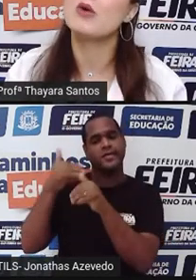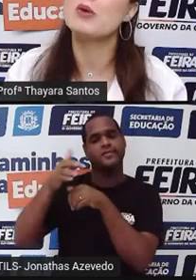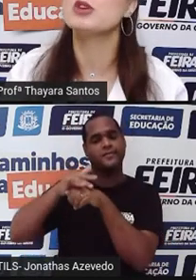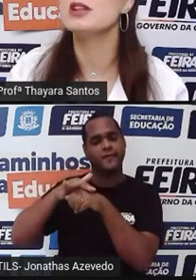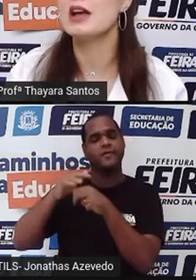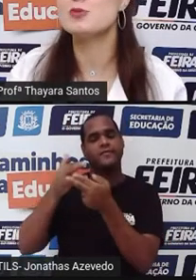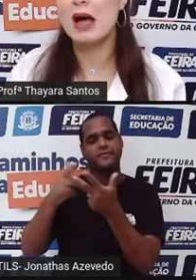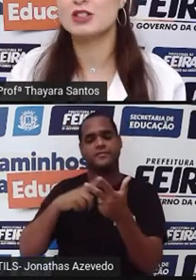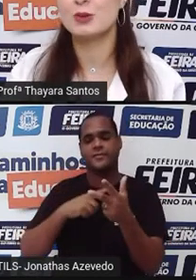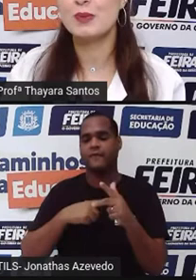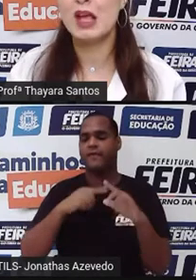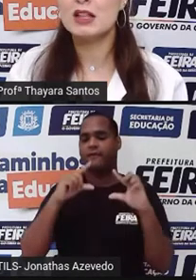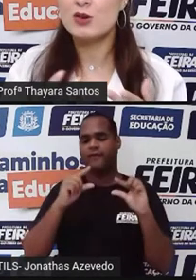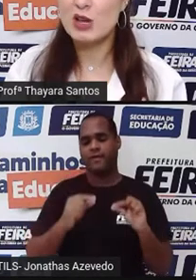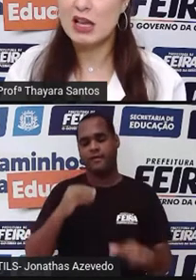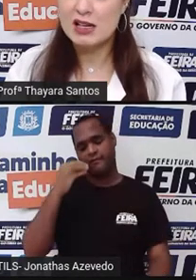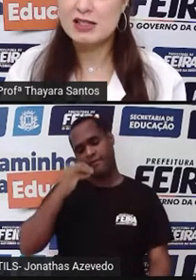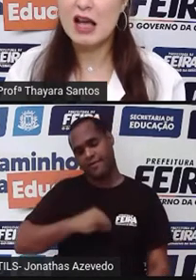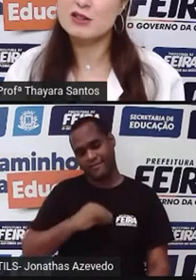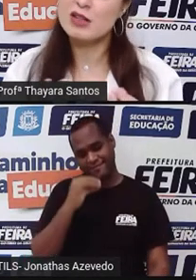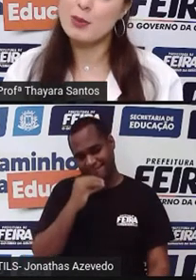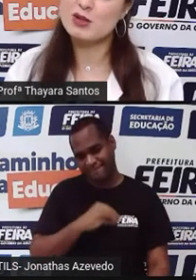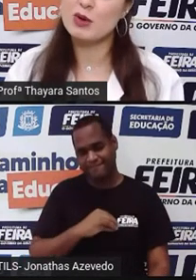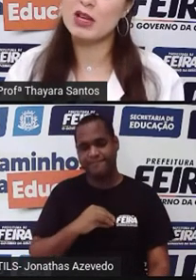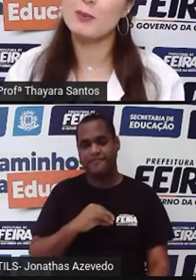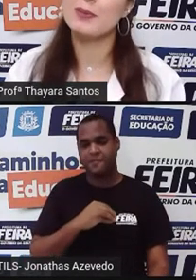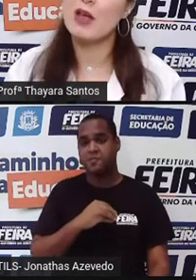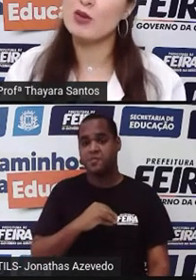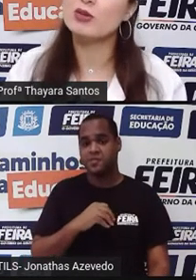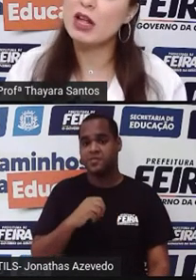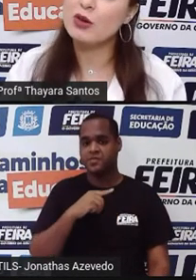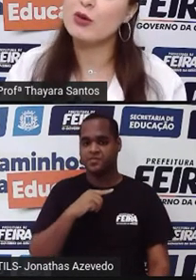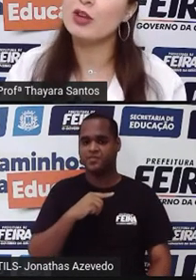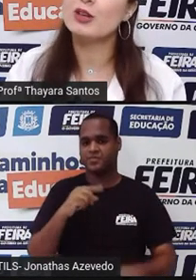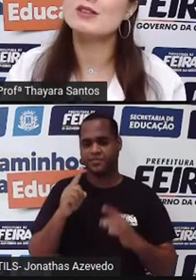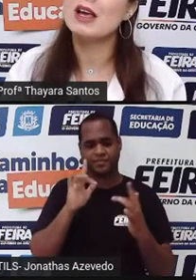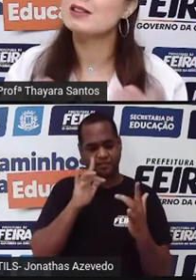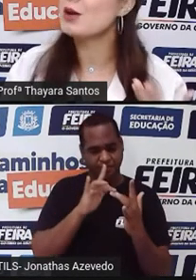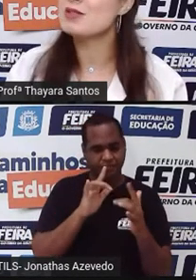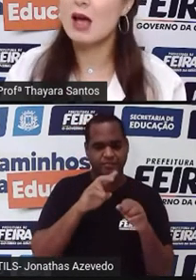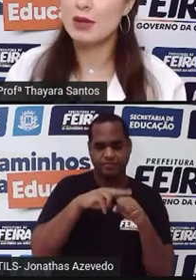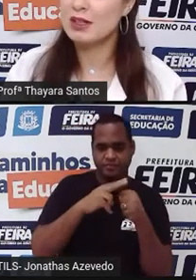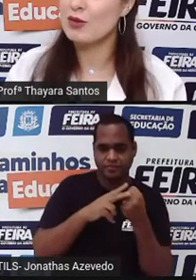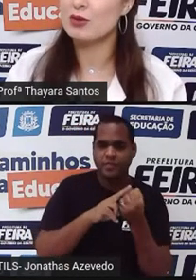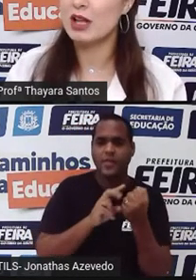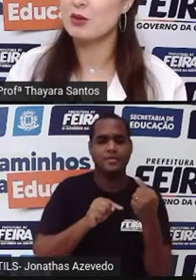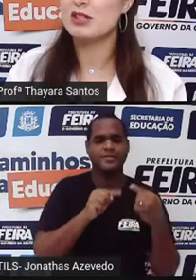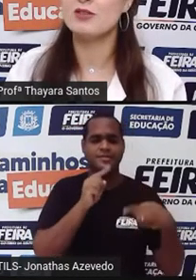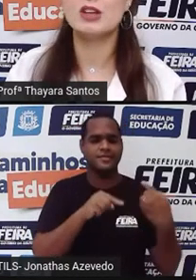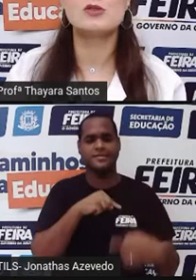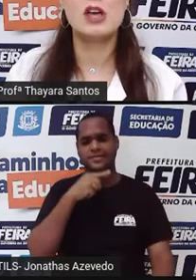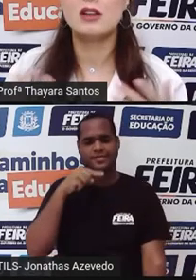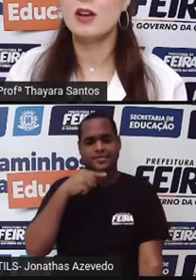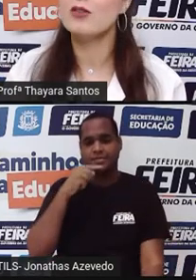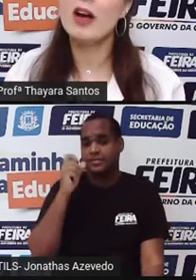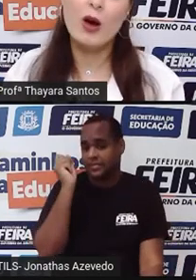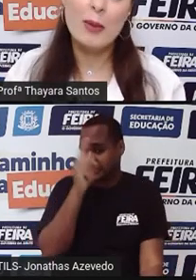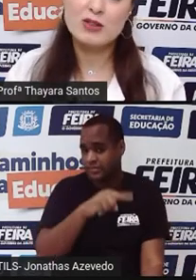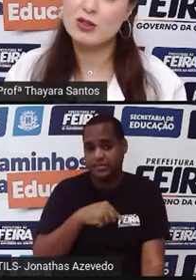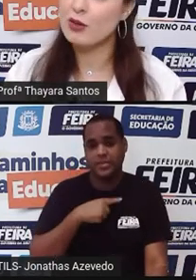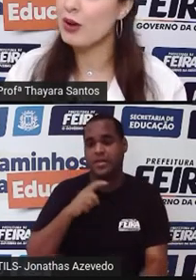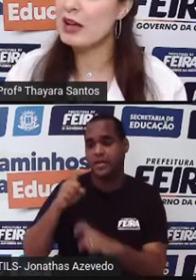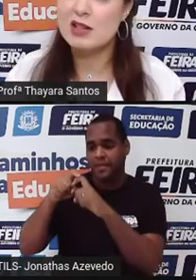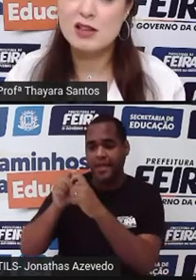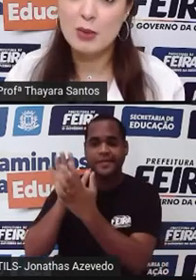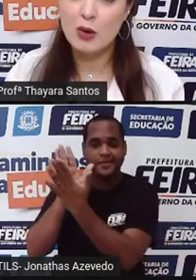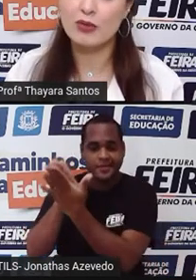você está com a imunidade baixa. Então, são aqueles casos da pessoa que teve contato com o vírus, não sabe que teve contato com esse vírus, não vai ao